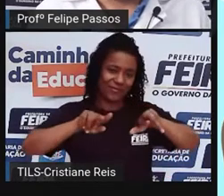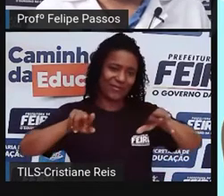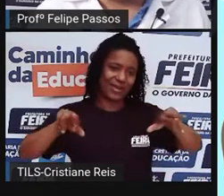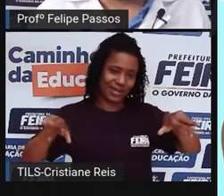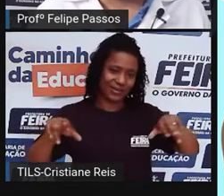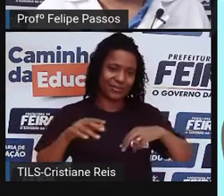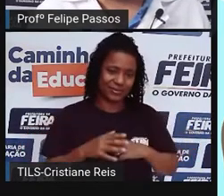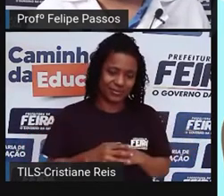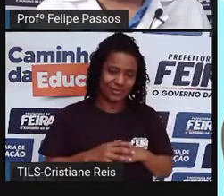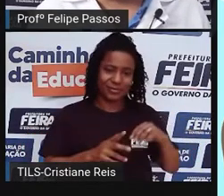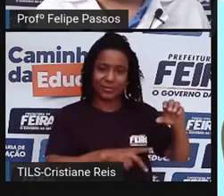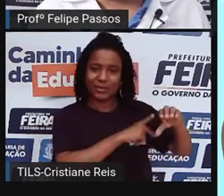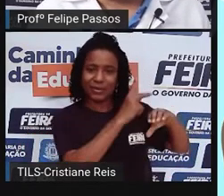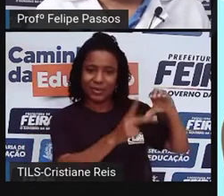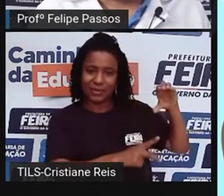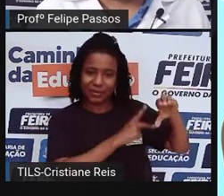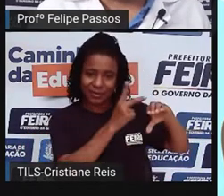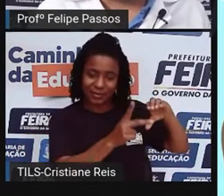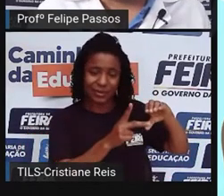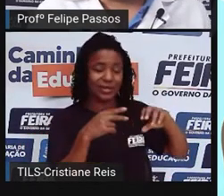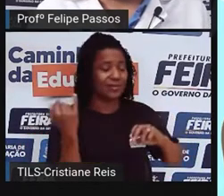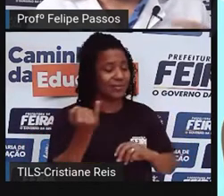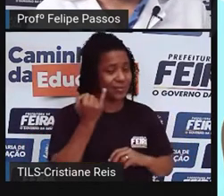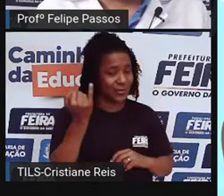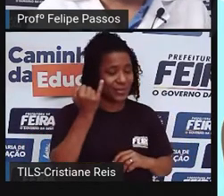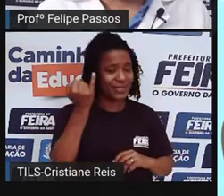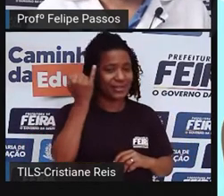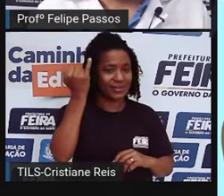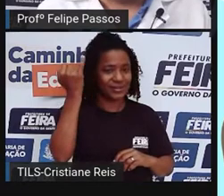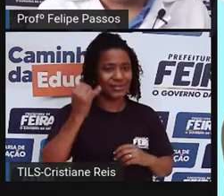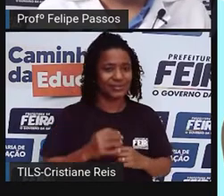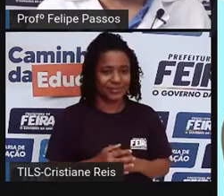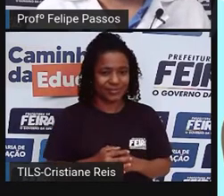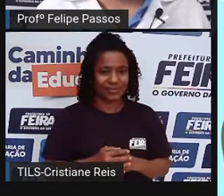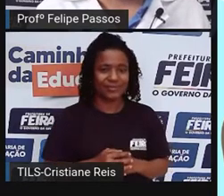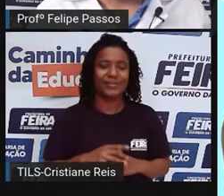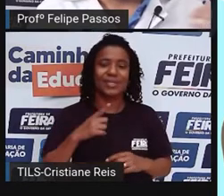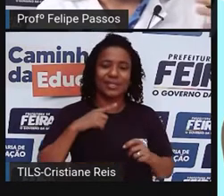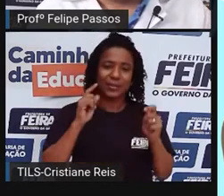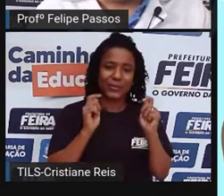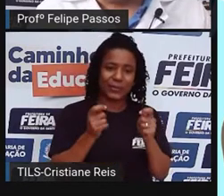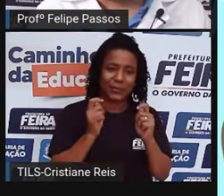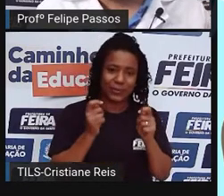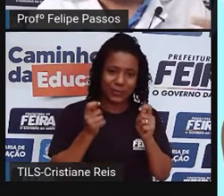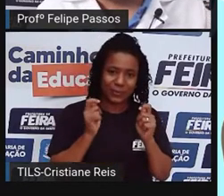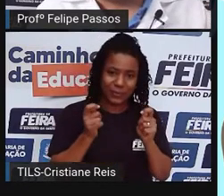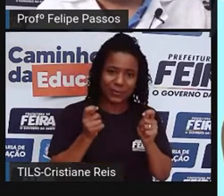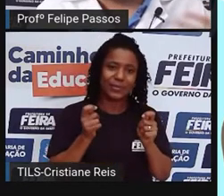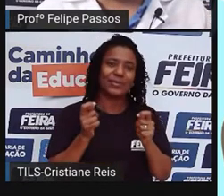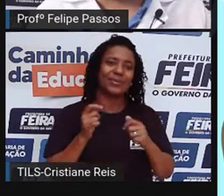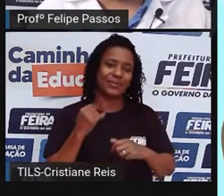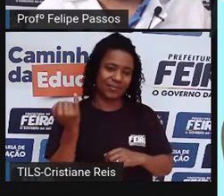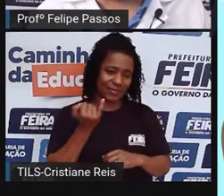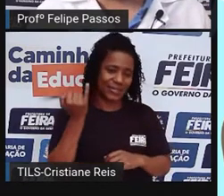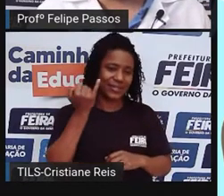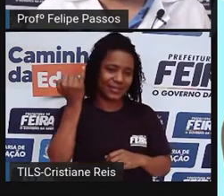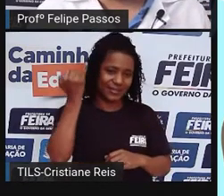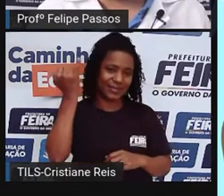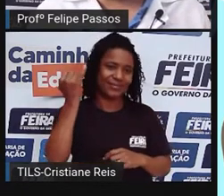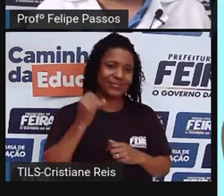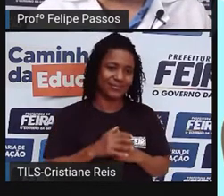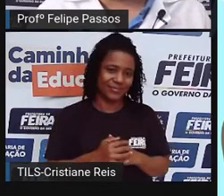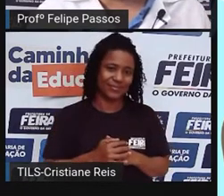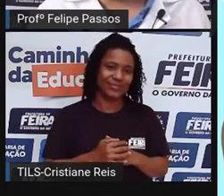revolucionou o nosso meio de transporte. A princípio, charretes, carruagens, né? Depois a gente foi tendo mais e mais e mais